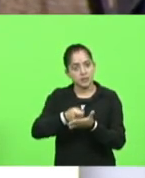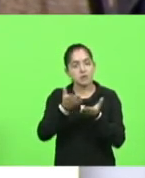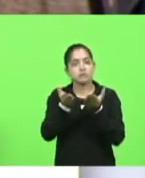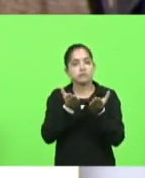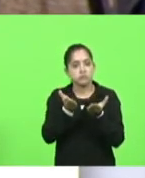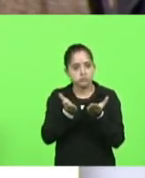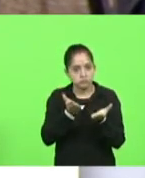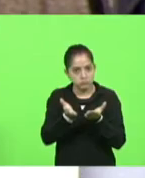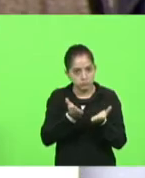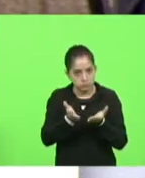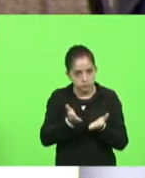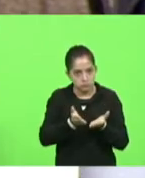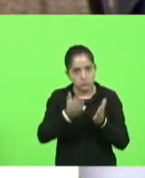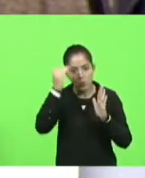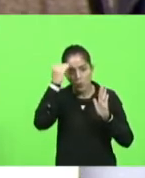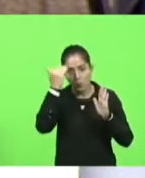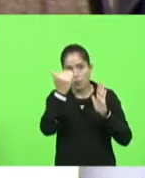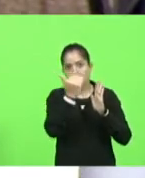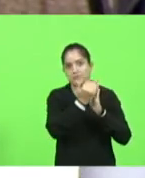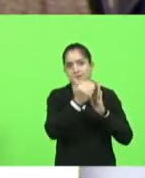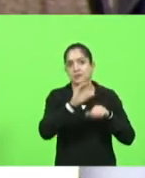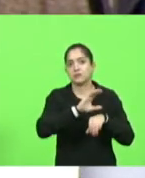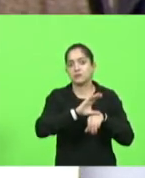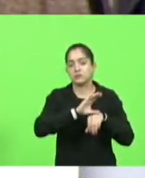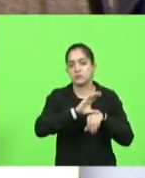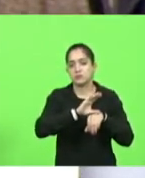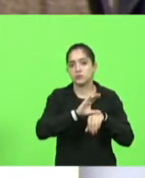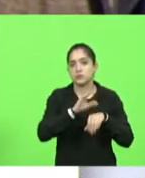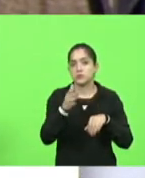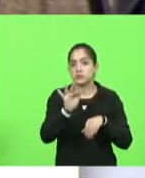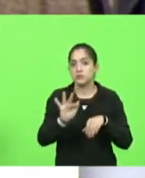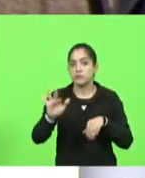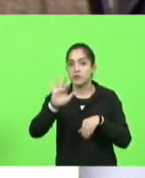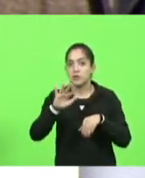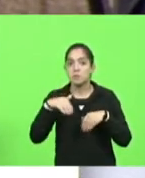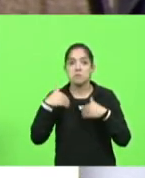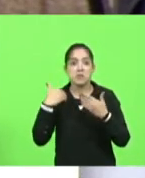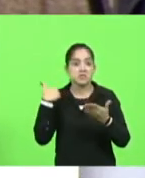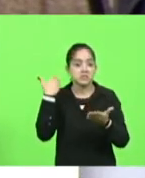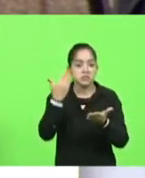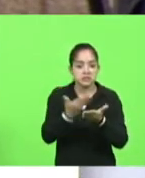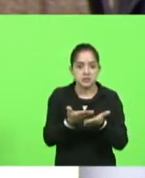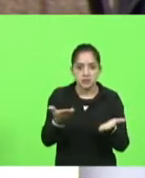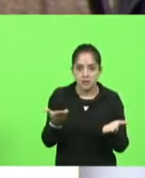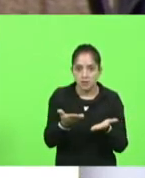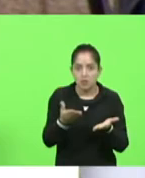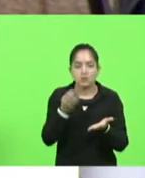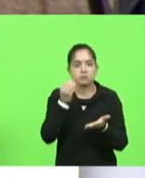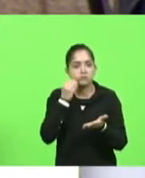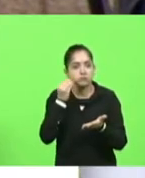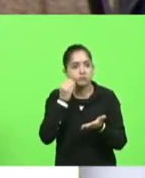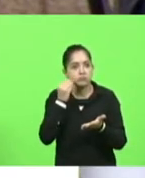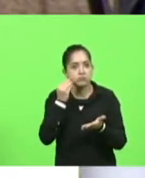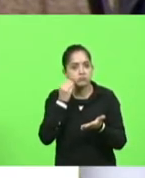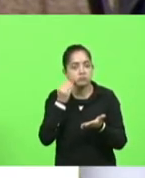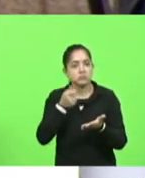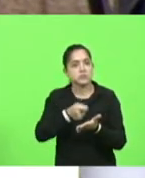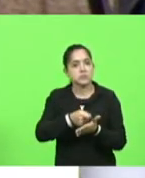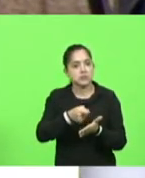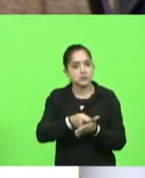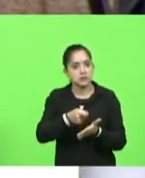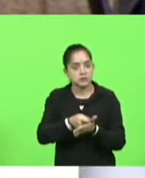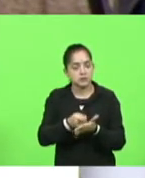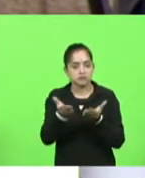cumprir com o texto da nossa Constituição Federal e desde 2002 o Ministério Público tenta obrigar o Estado a fazer essa